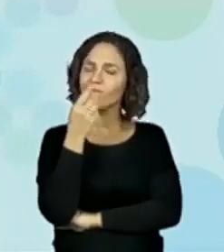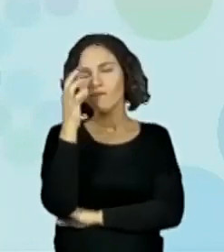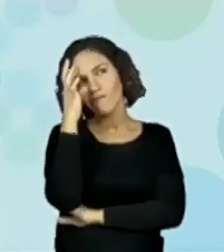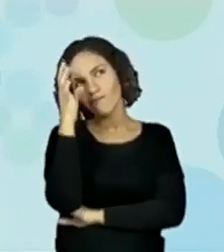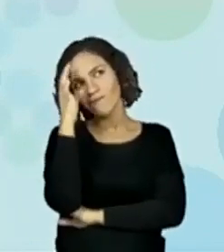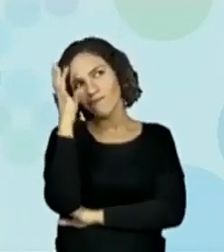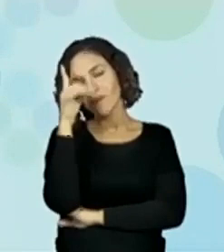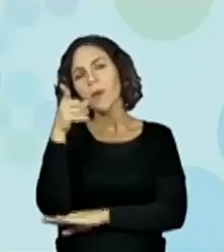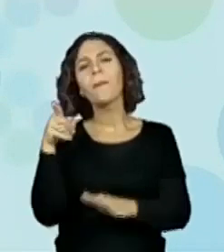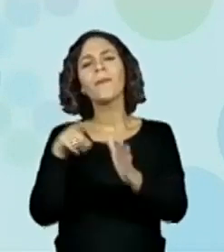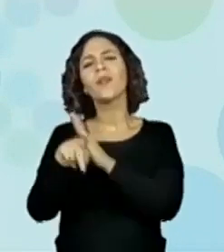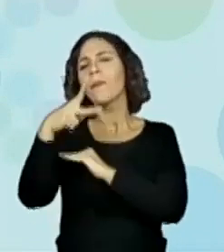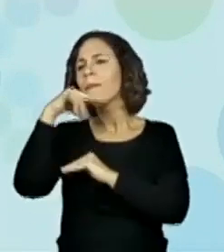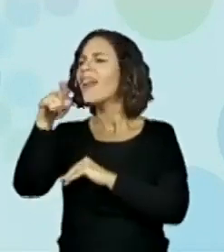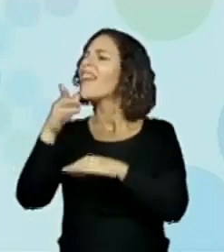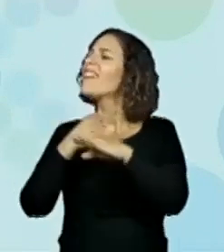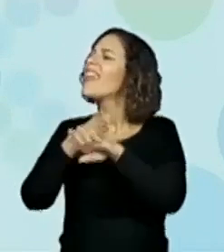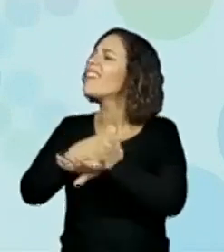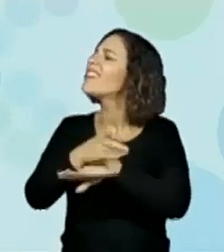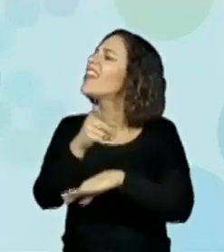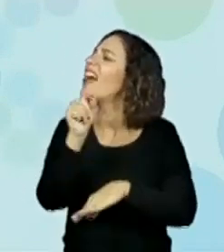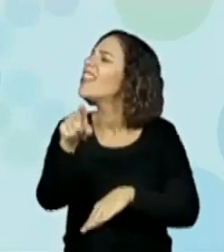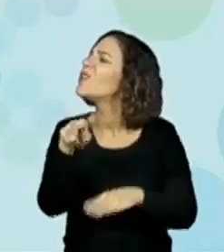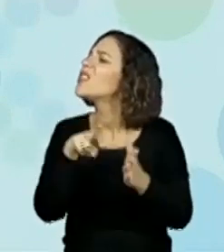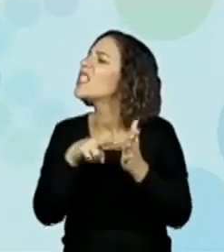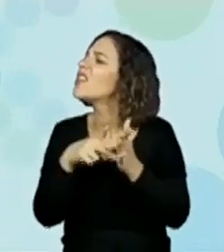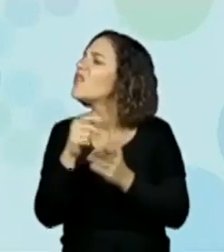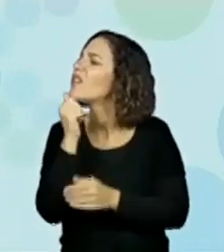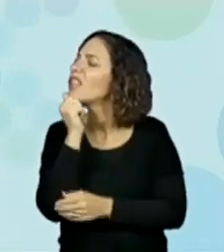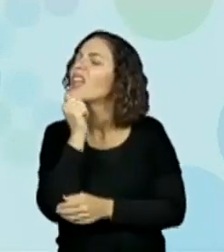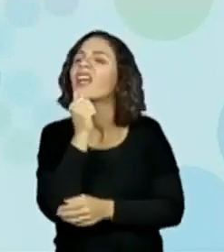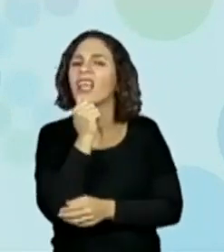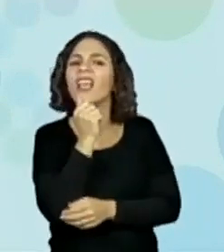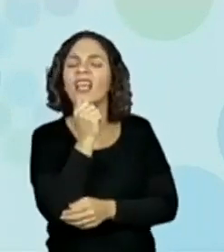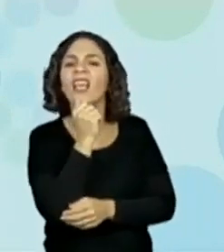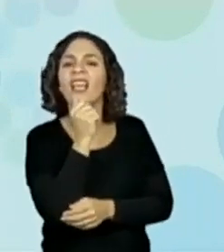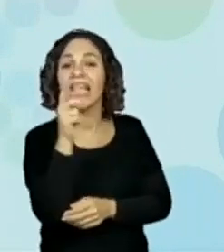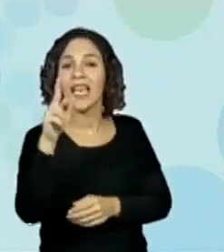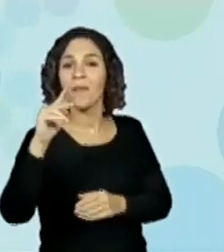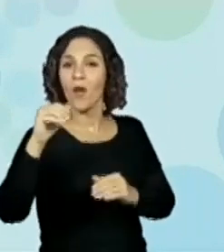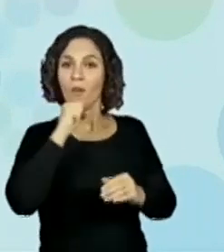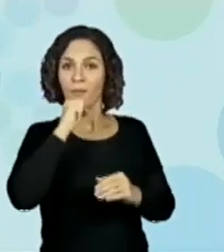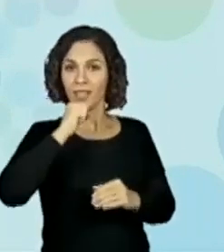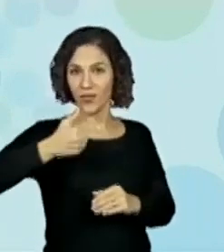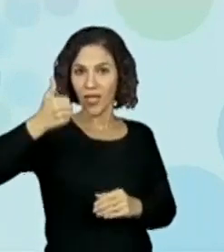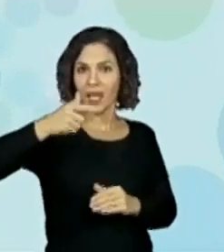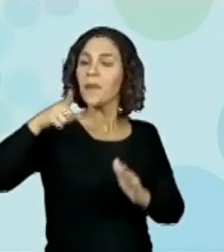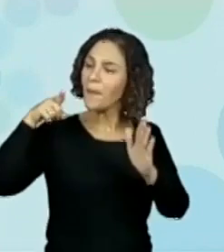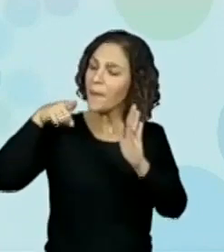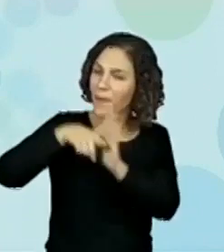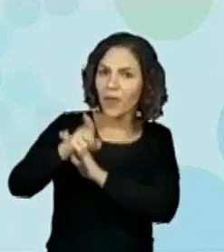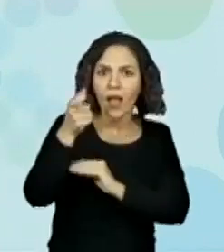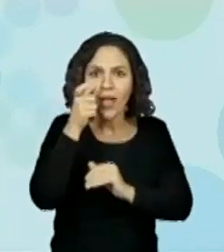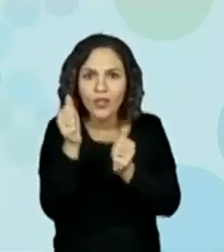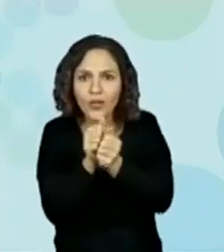olhadinha, pergunta para o seu pai, pergunta para a sua mãe aí, o que você... Seu irmão mais velho está aí também? Está assistindo contigo? Pergunta para ele.